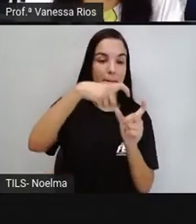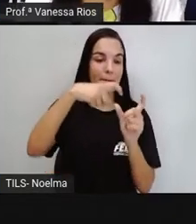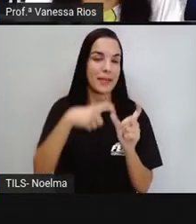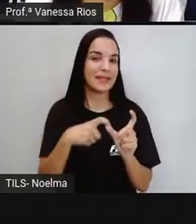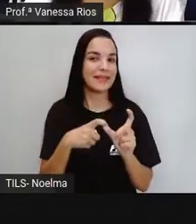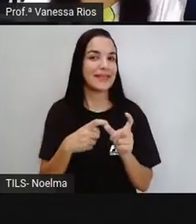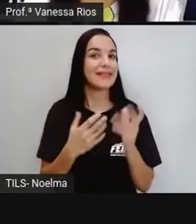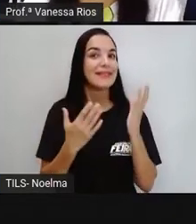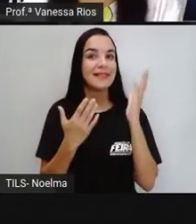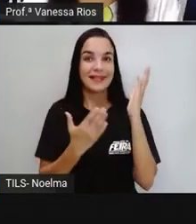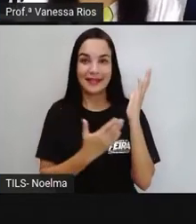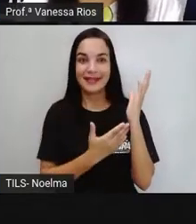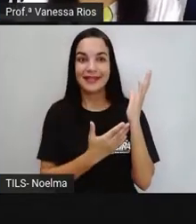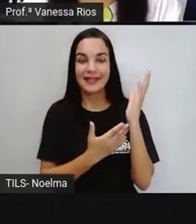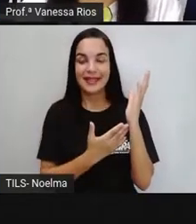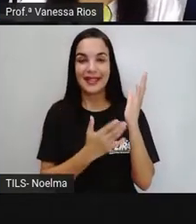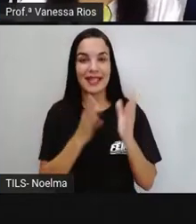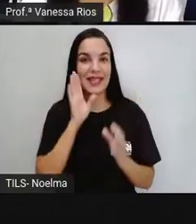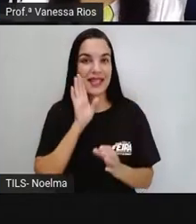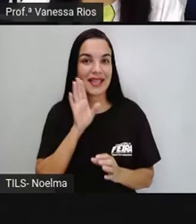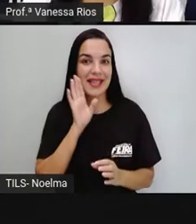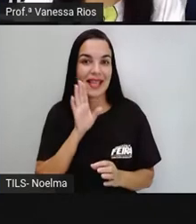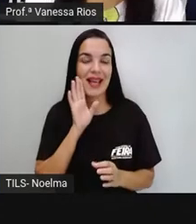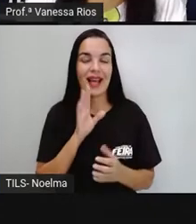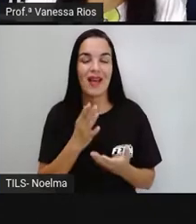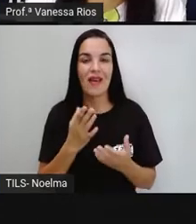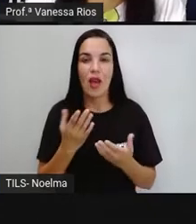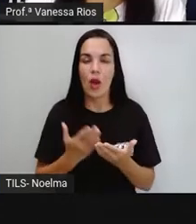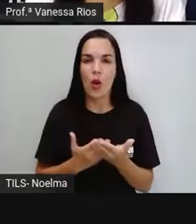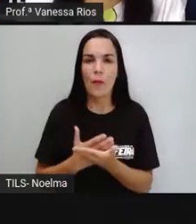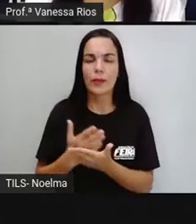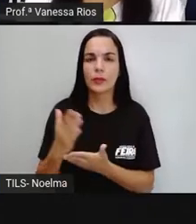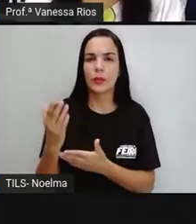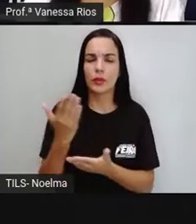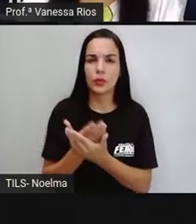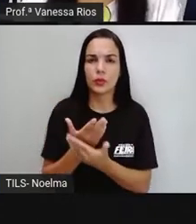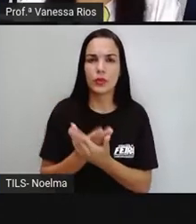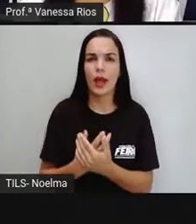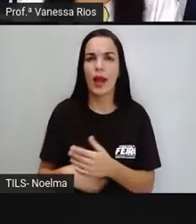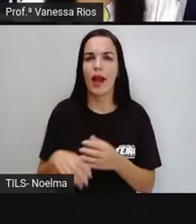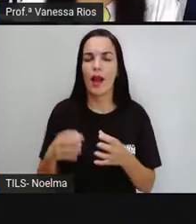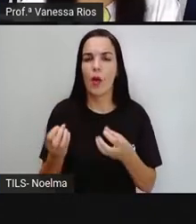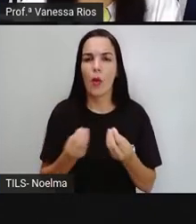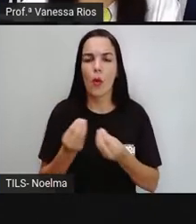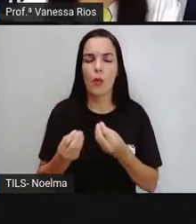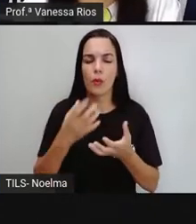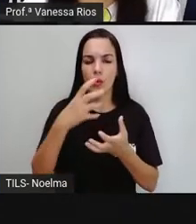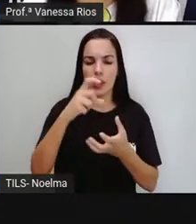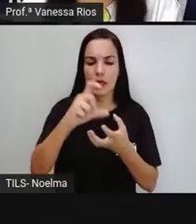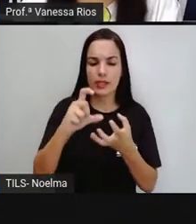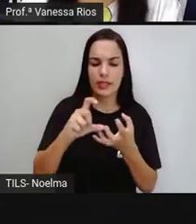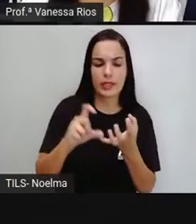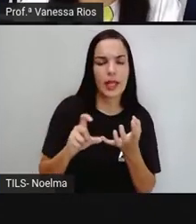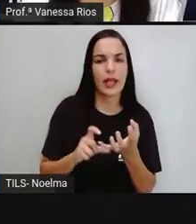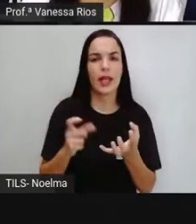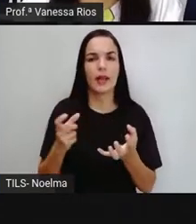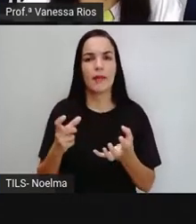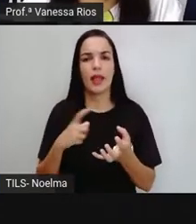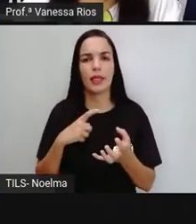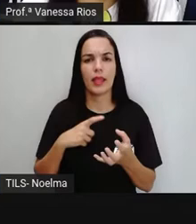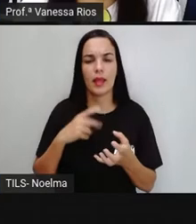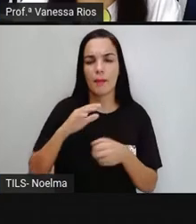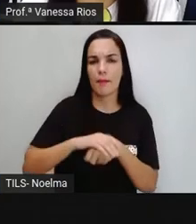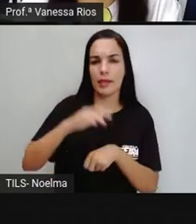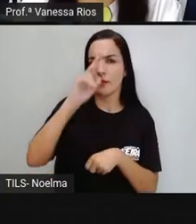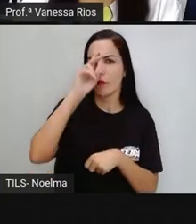tônica. Olha só que legal. Desde que a gente começou a estudar em relação à classificação das palavras, onde uma sílaba